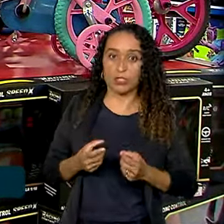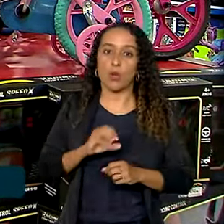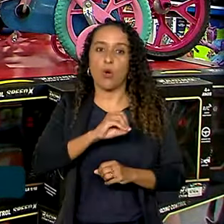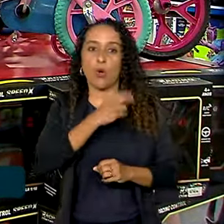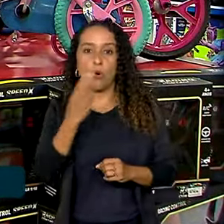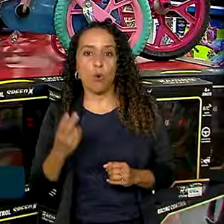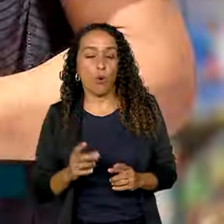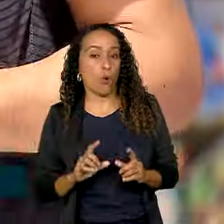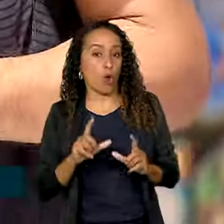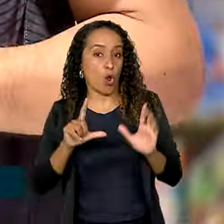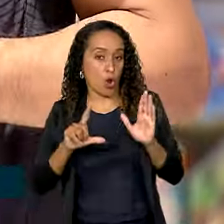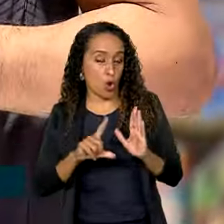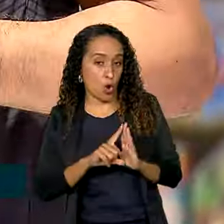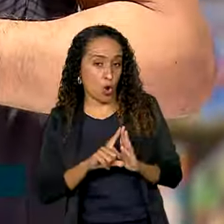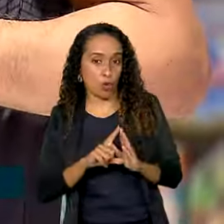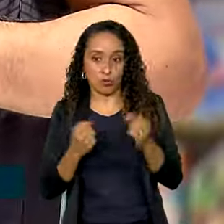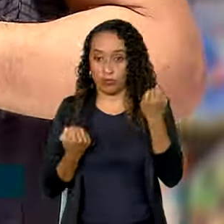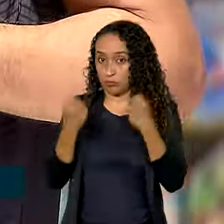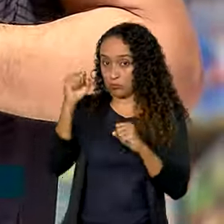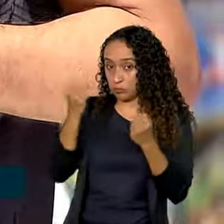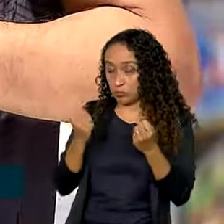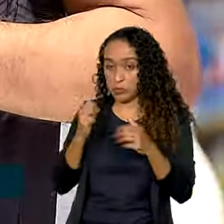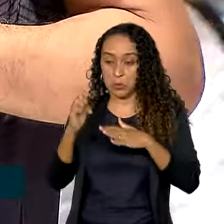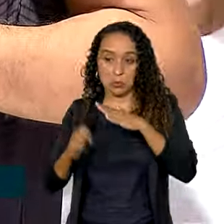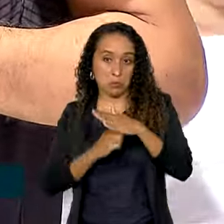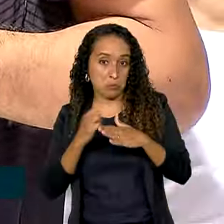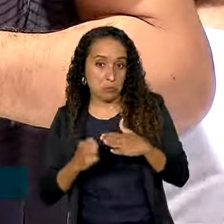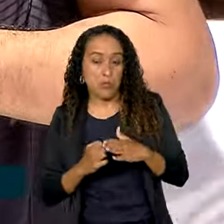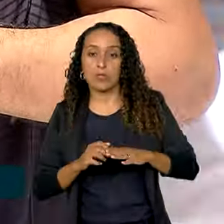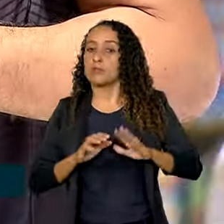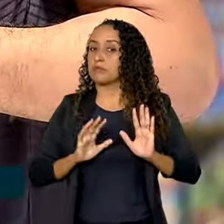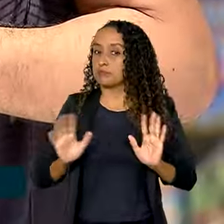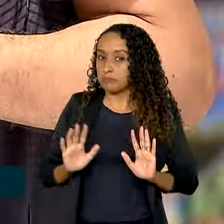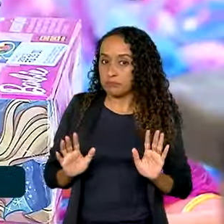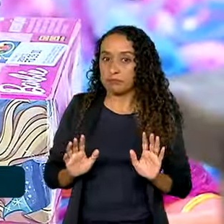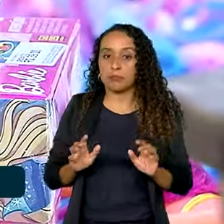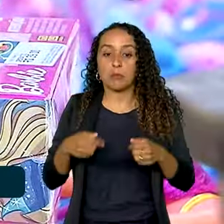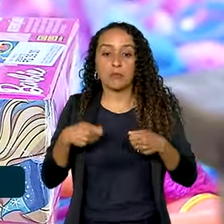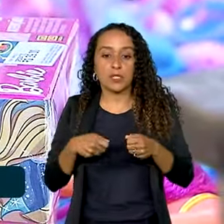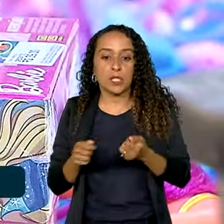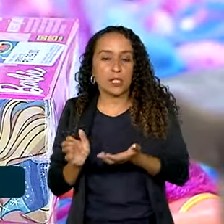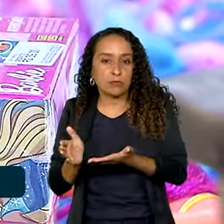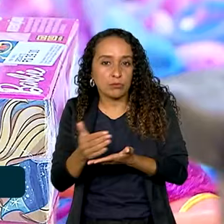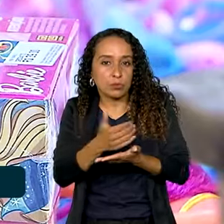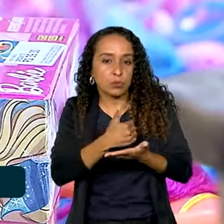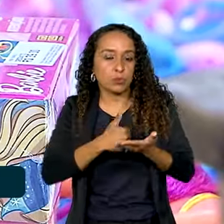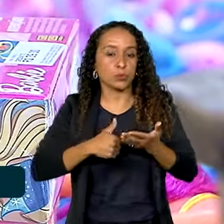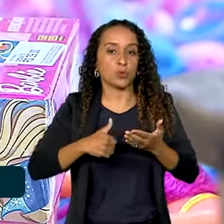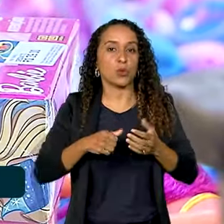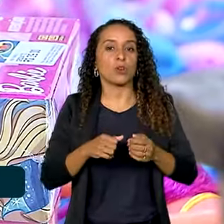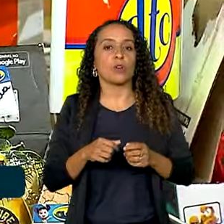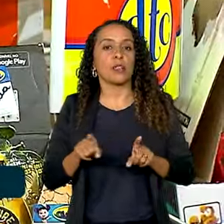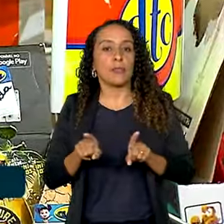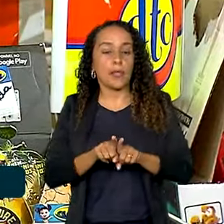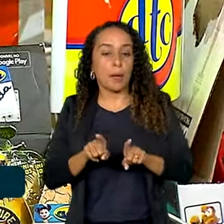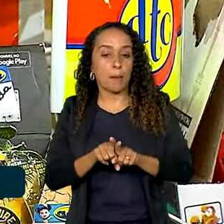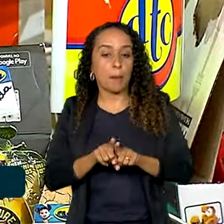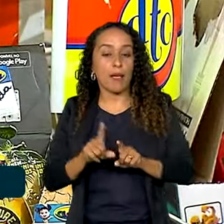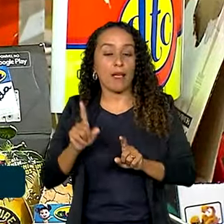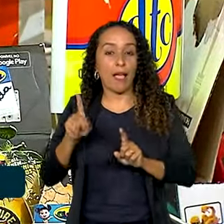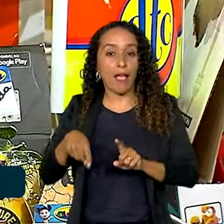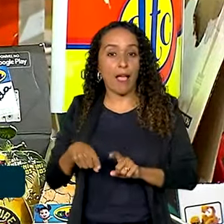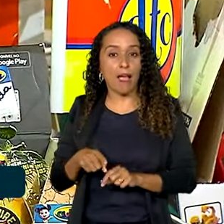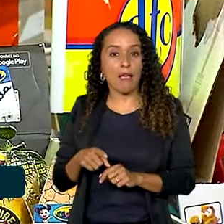fabricante, ou ainda na empresa importadora, além de serem recolhidas do mercado, o estabelecimento estará